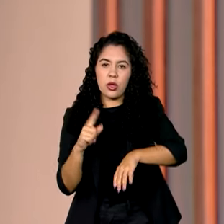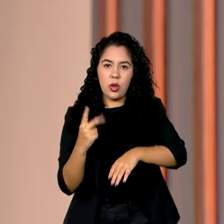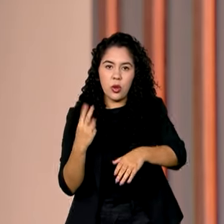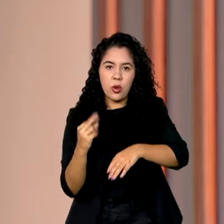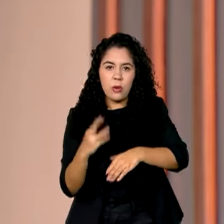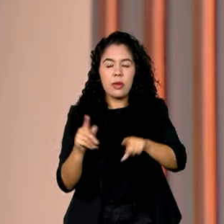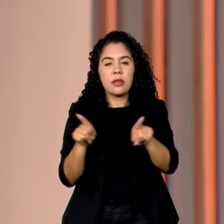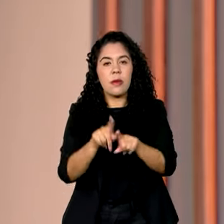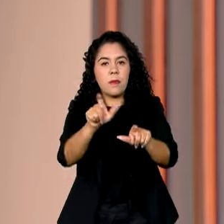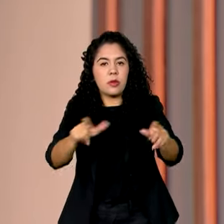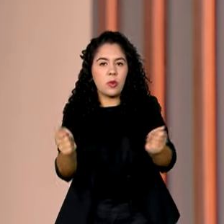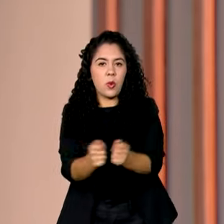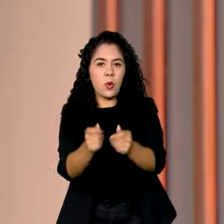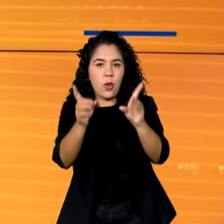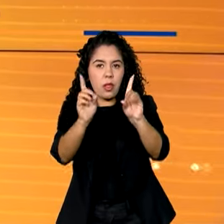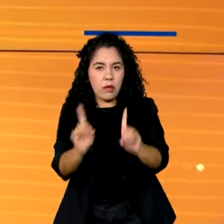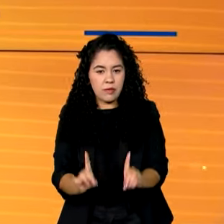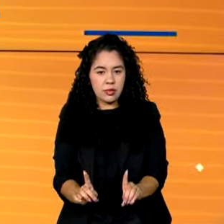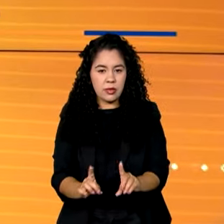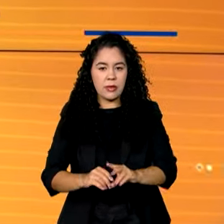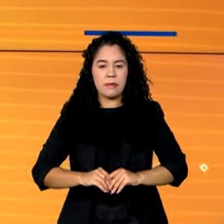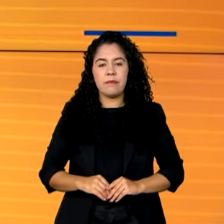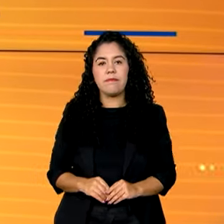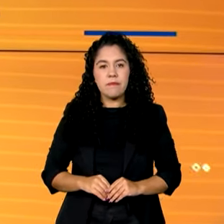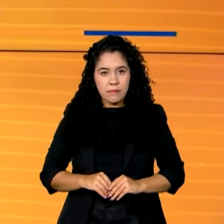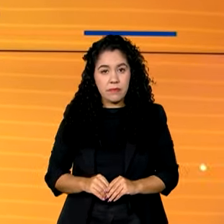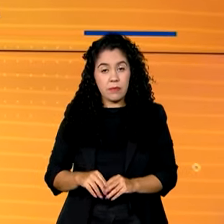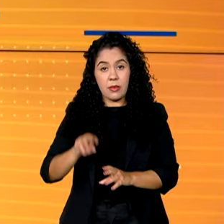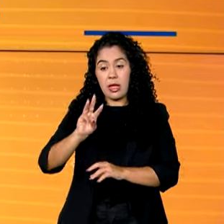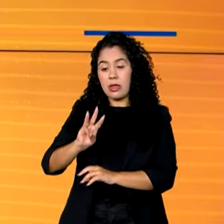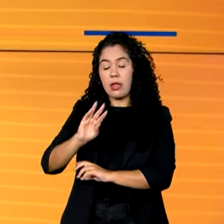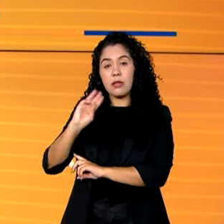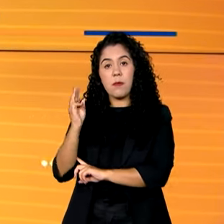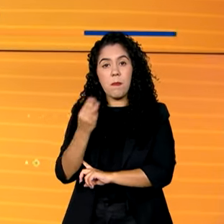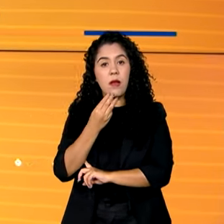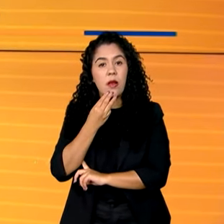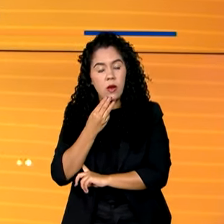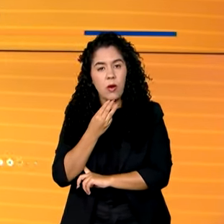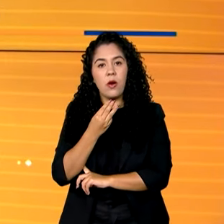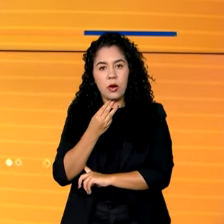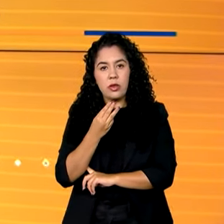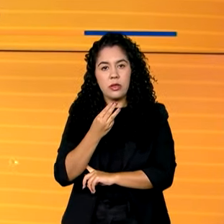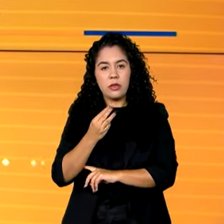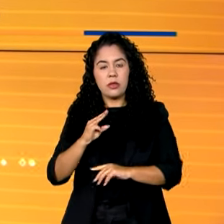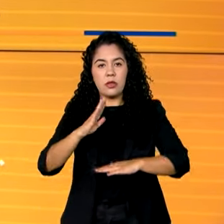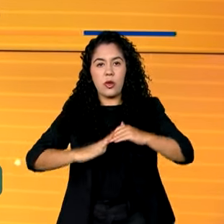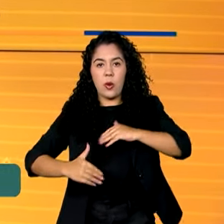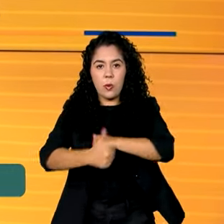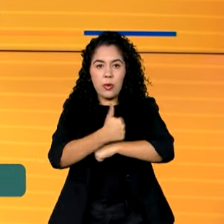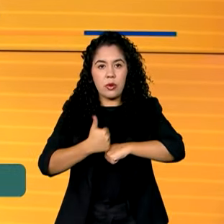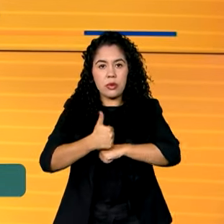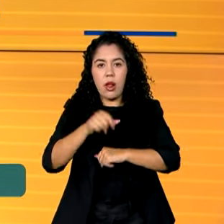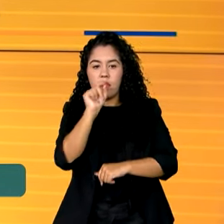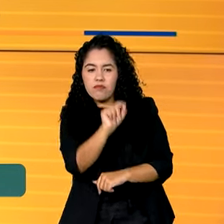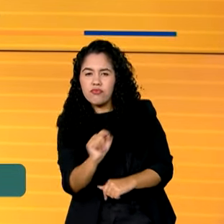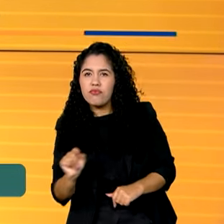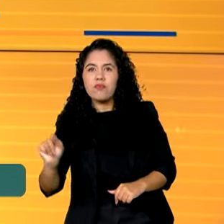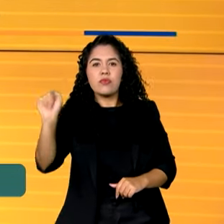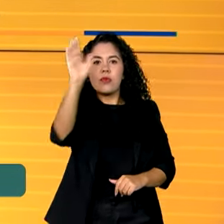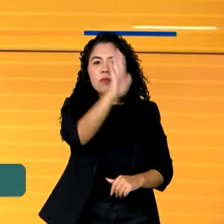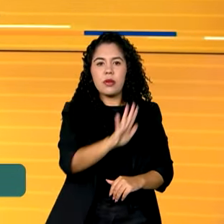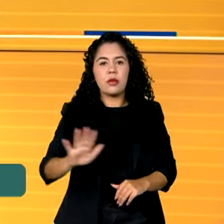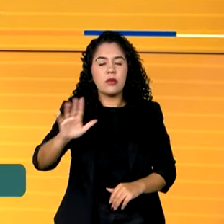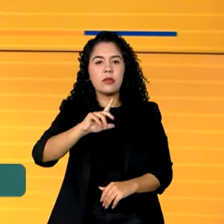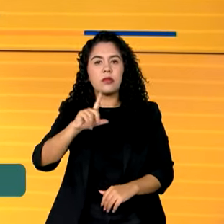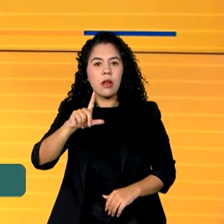pessoas com deficiência. 3,5 de trabalhadores em todo o Brasil devem ser beneficiados